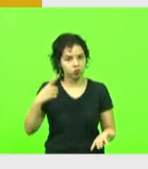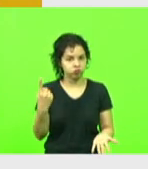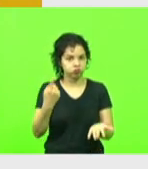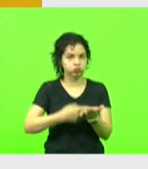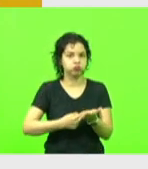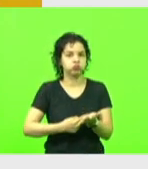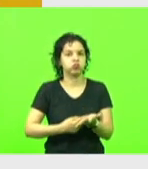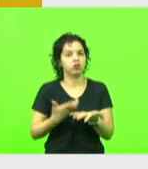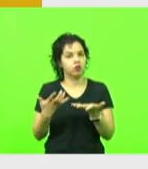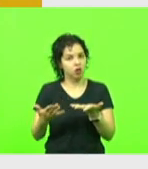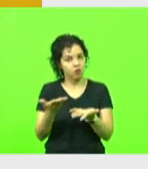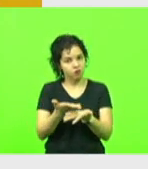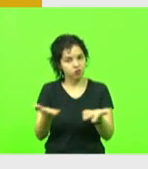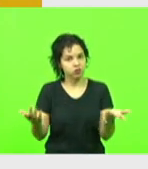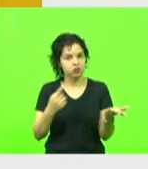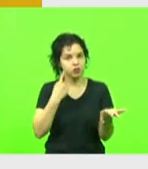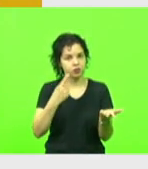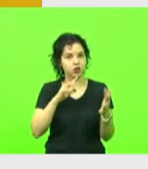atenção dos deputados.